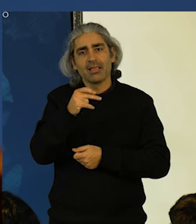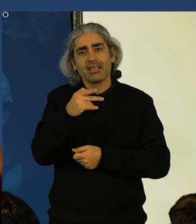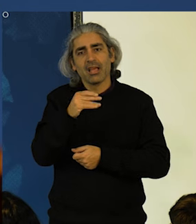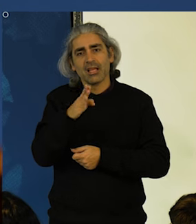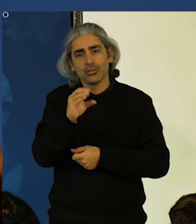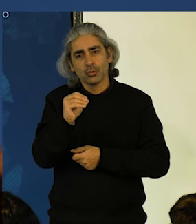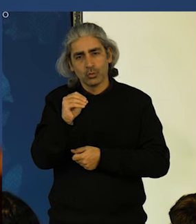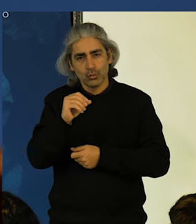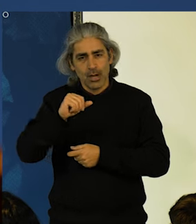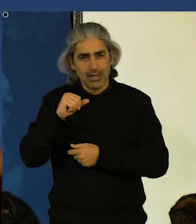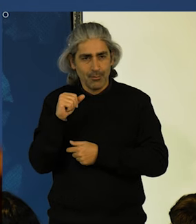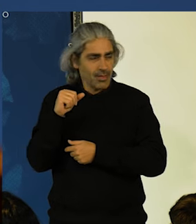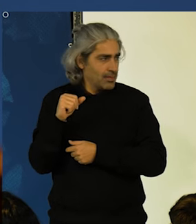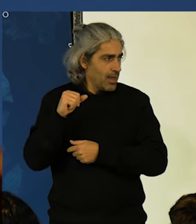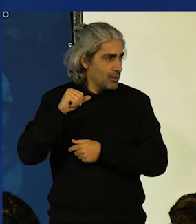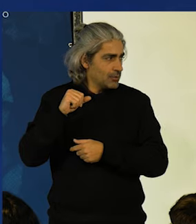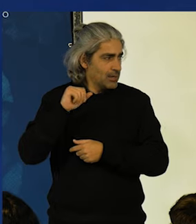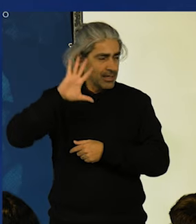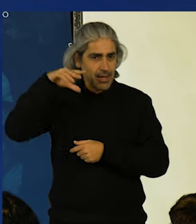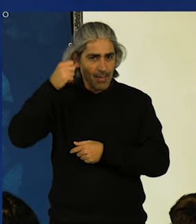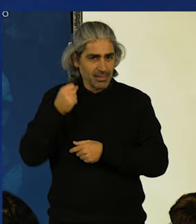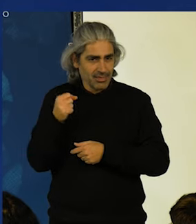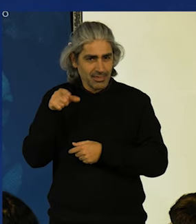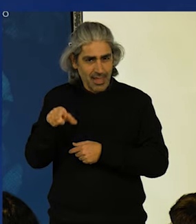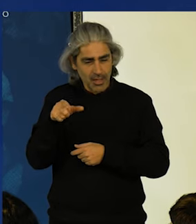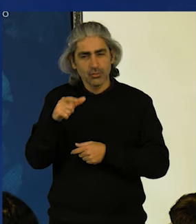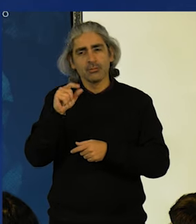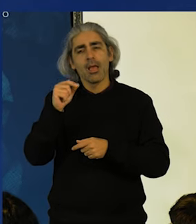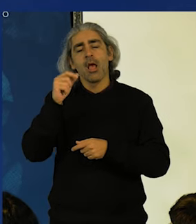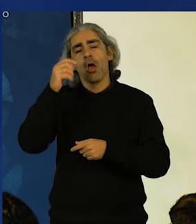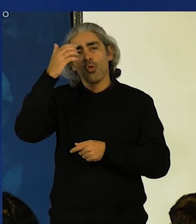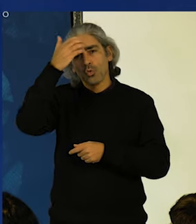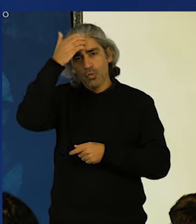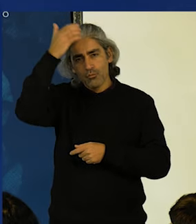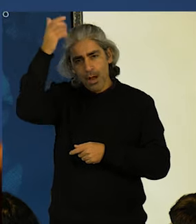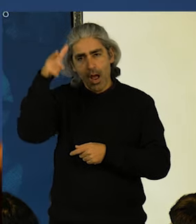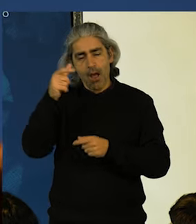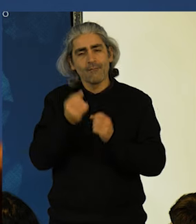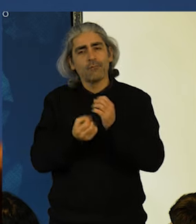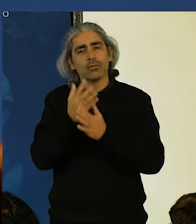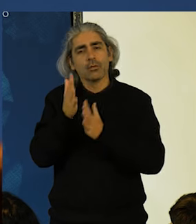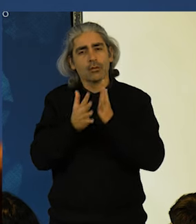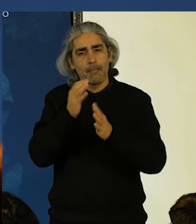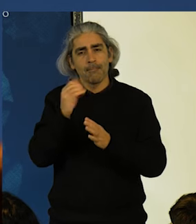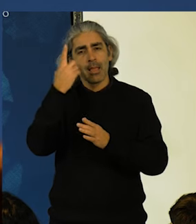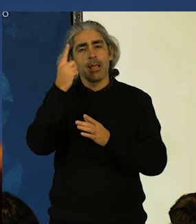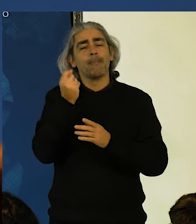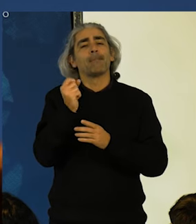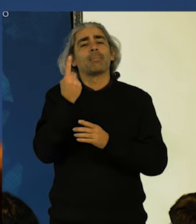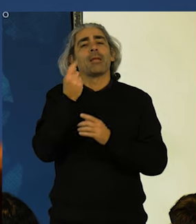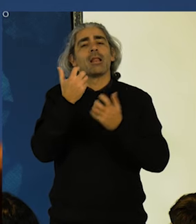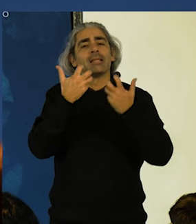Lembro os trabalhadores que em Tomar fundaram a União Operária Nacional, a primeira central sindical portuguesa.